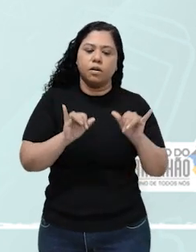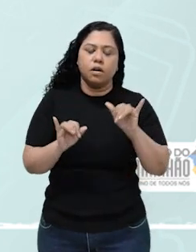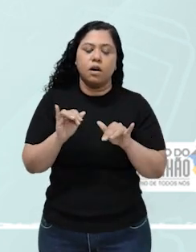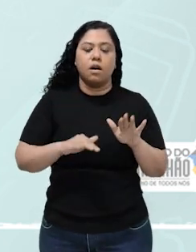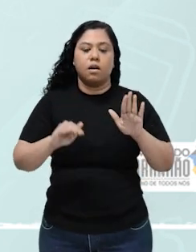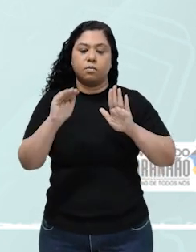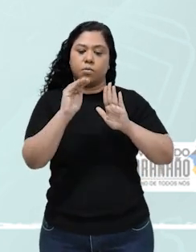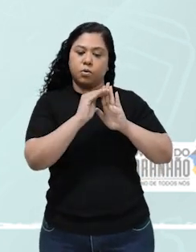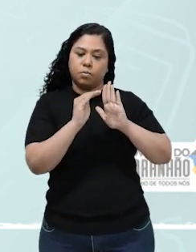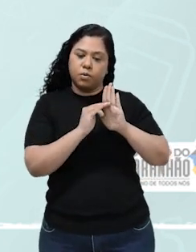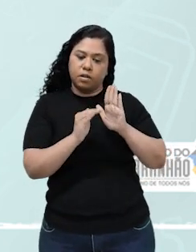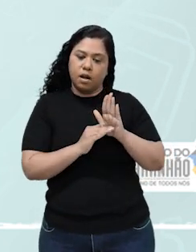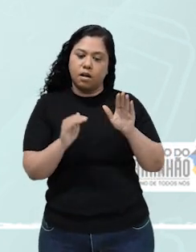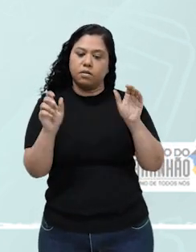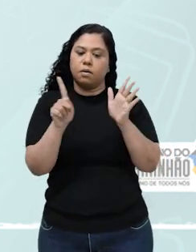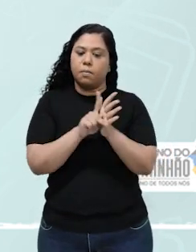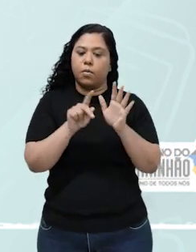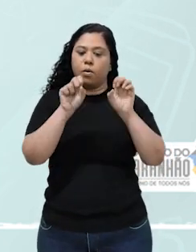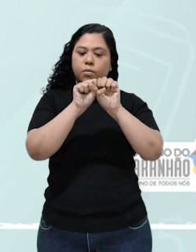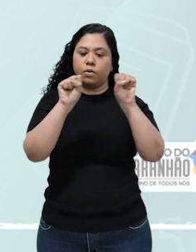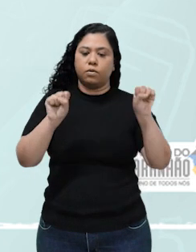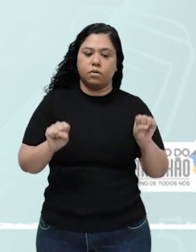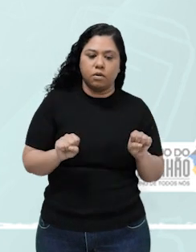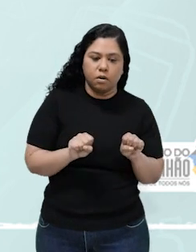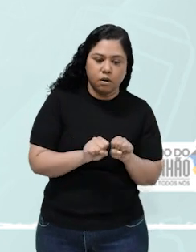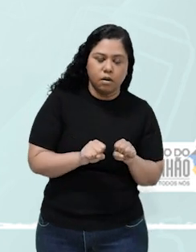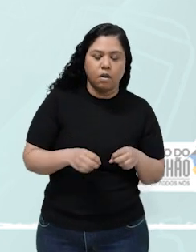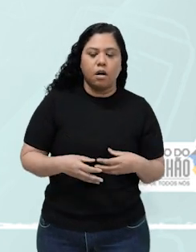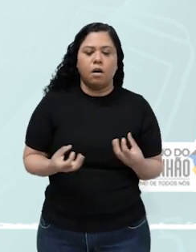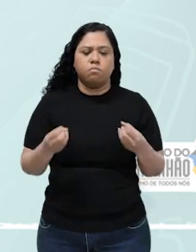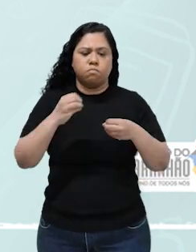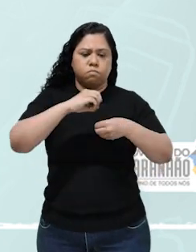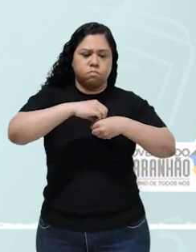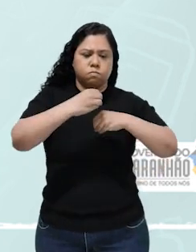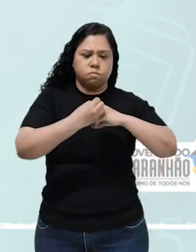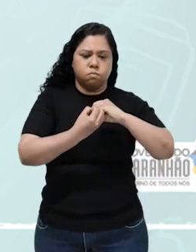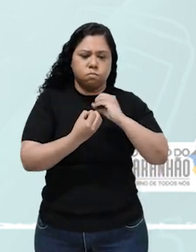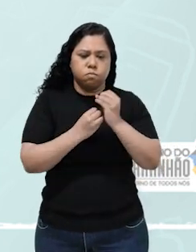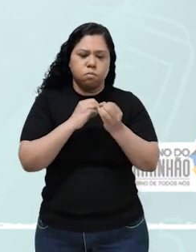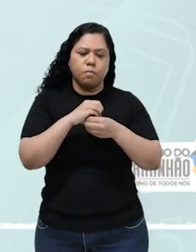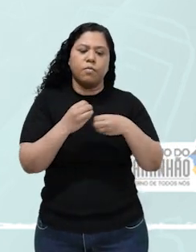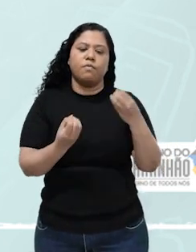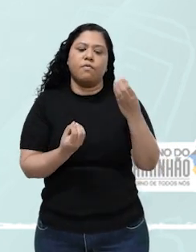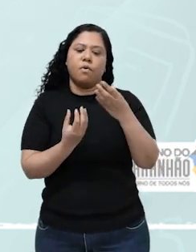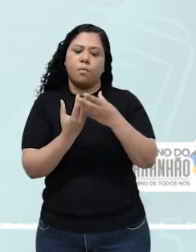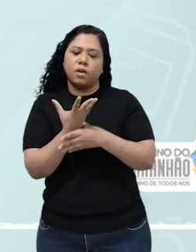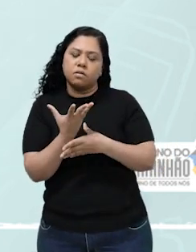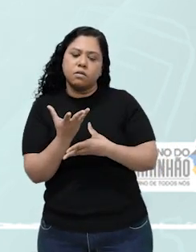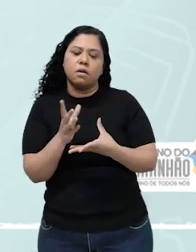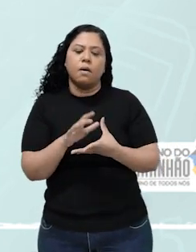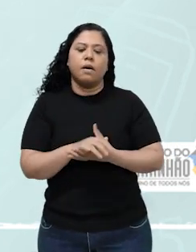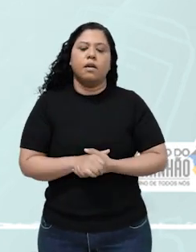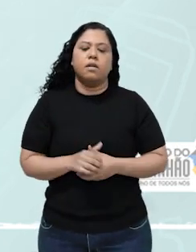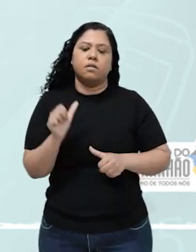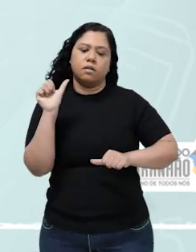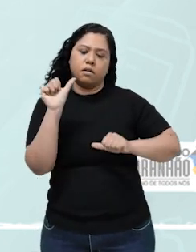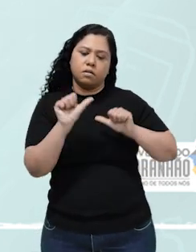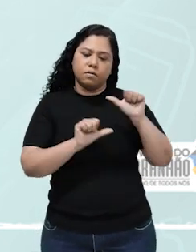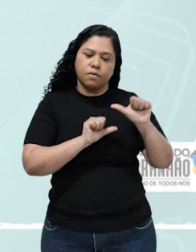macroscópicas do sistema, como colisões entre moléculas, formação de complexos ativados,